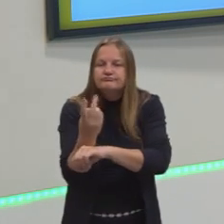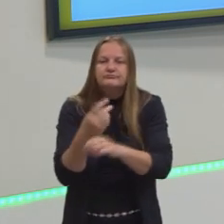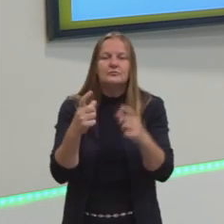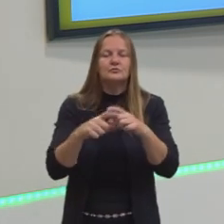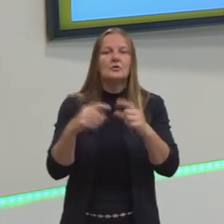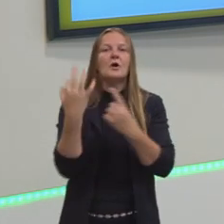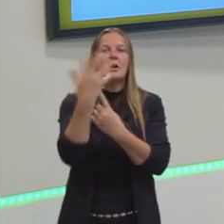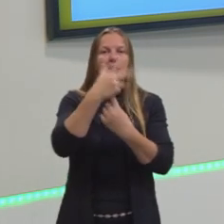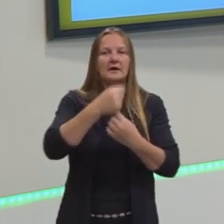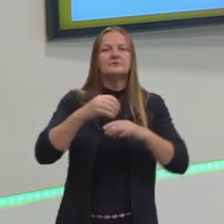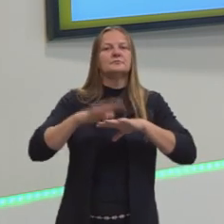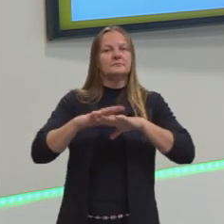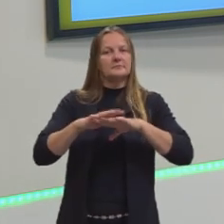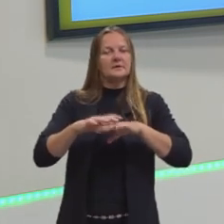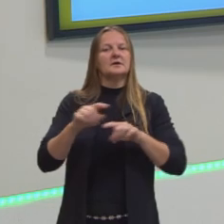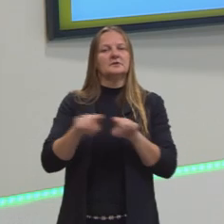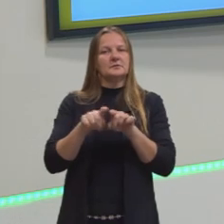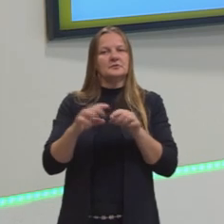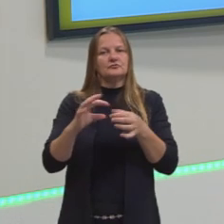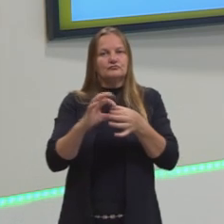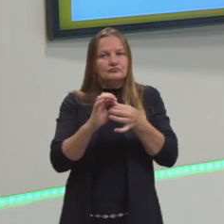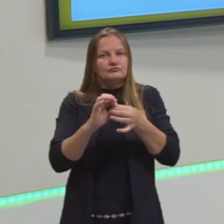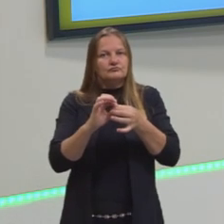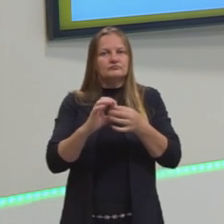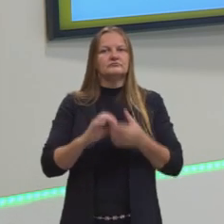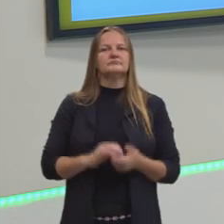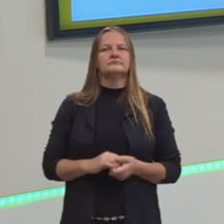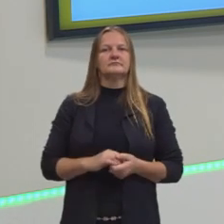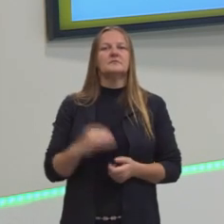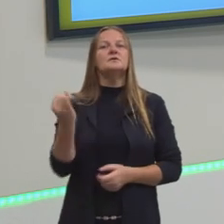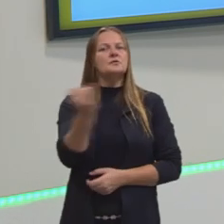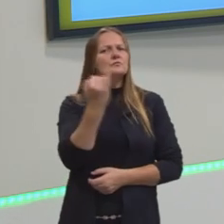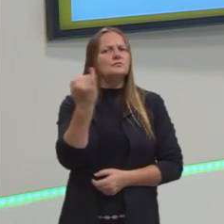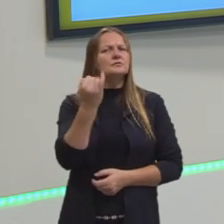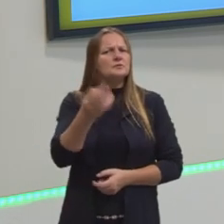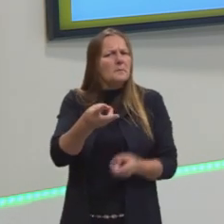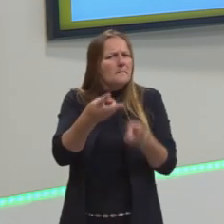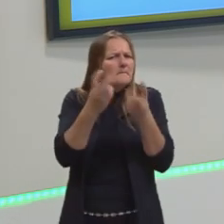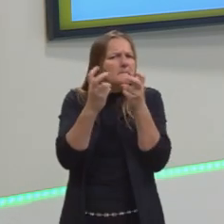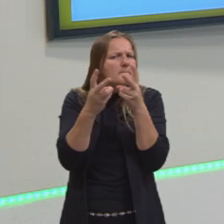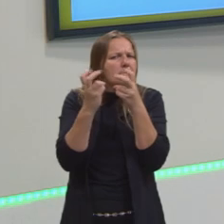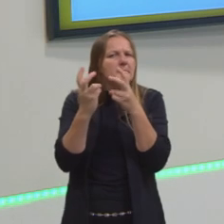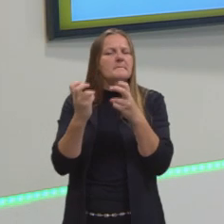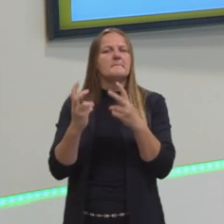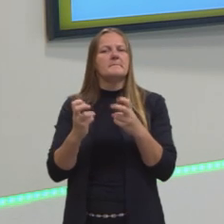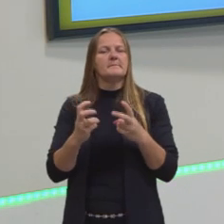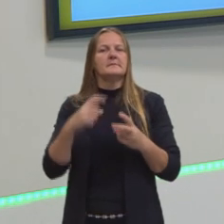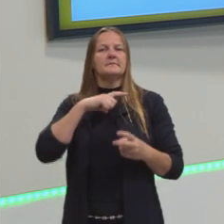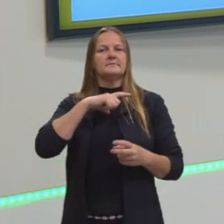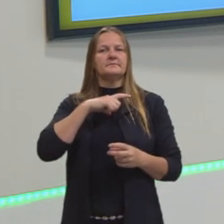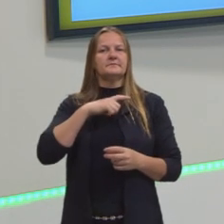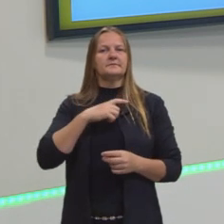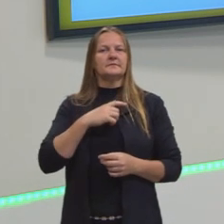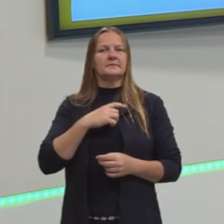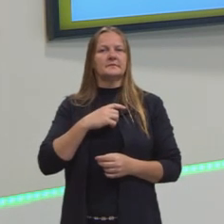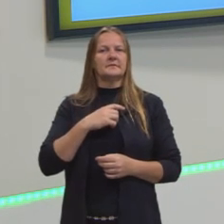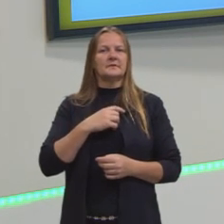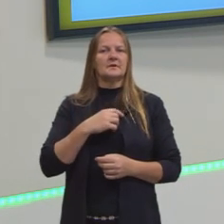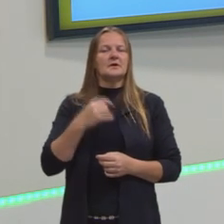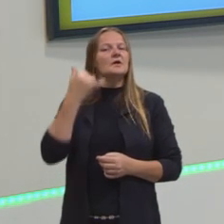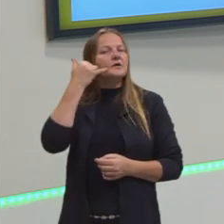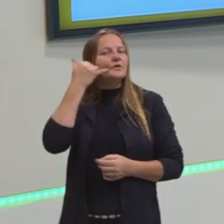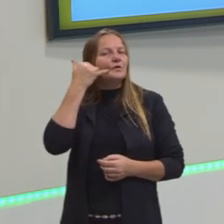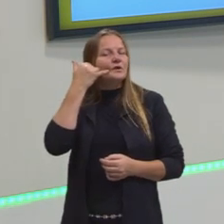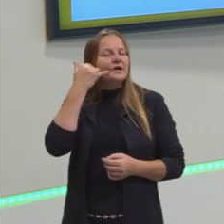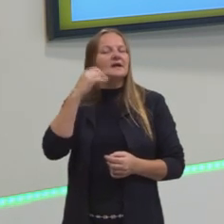artes ou da matemática, que depois eu vou falar um pouco sobre isso. Então, é importante a gente perceber que, dentro lá do nosso smartphone, celular,